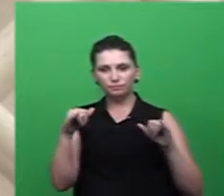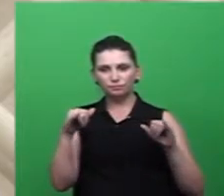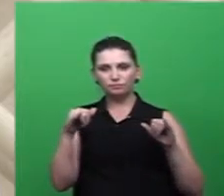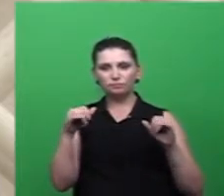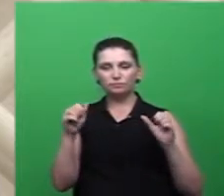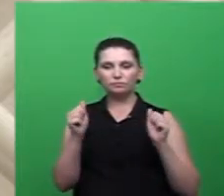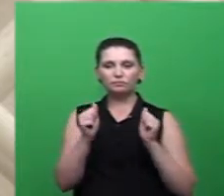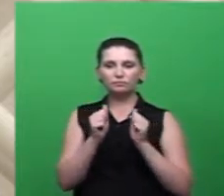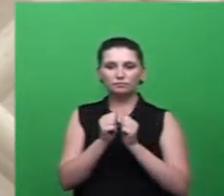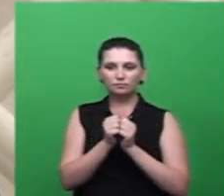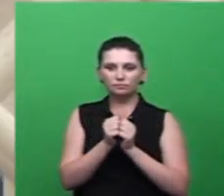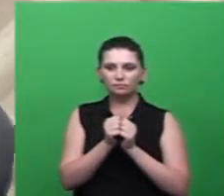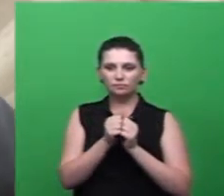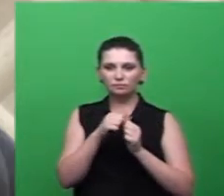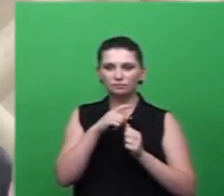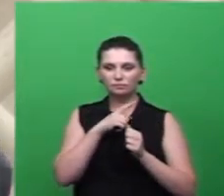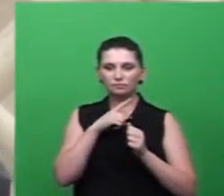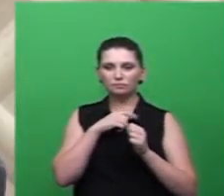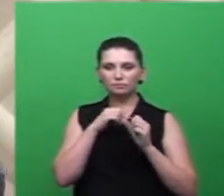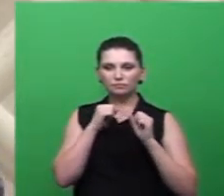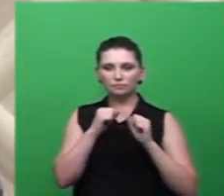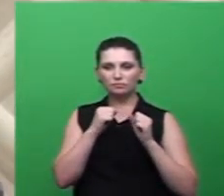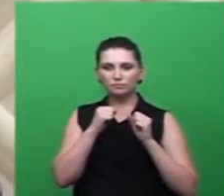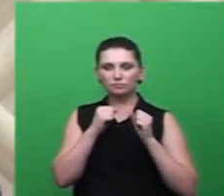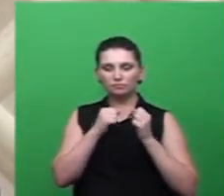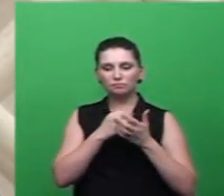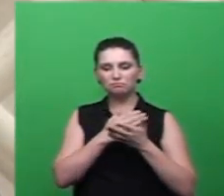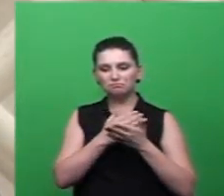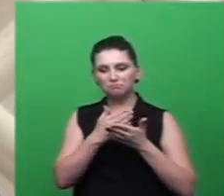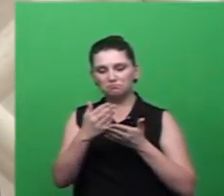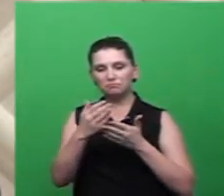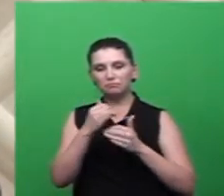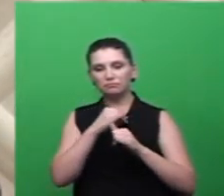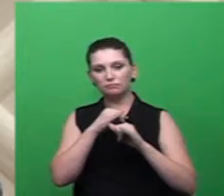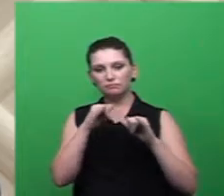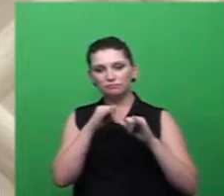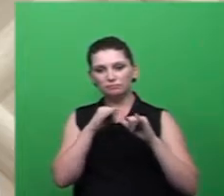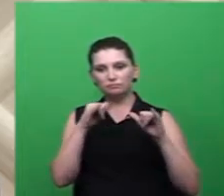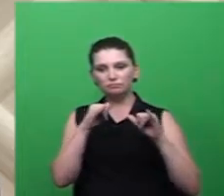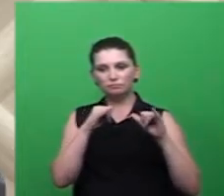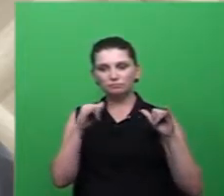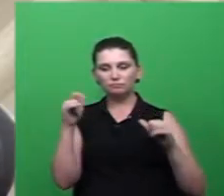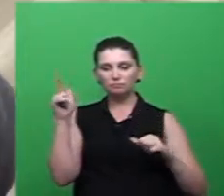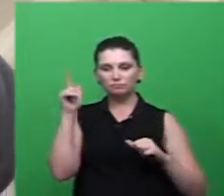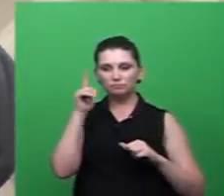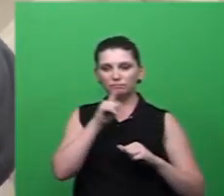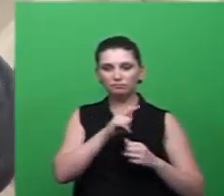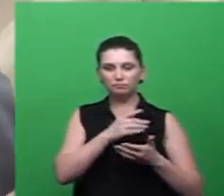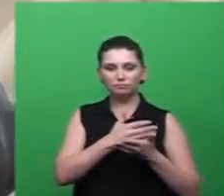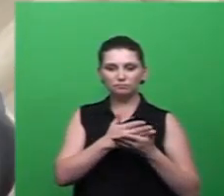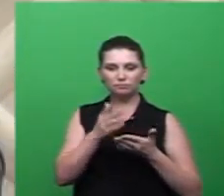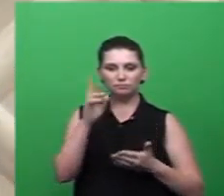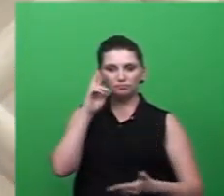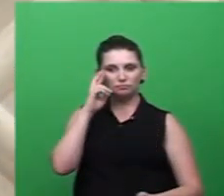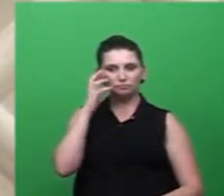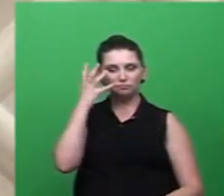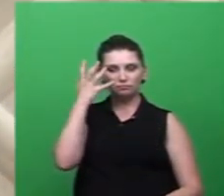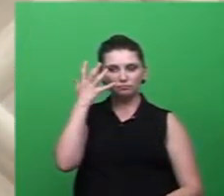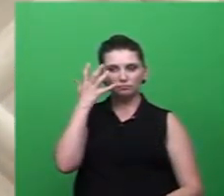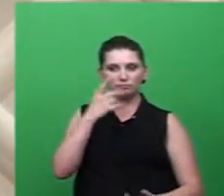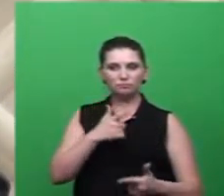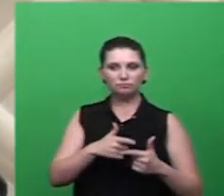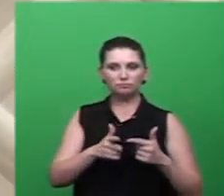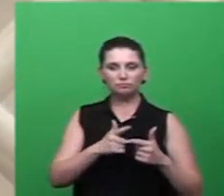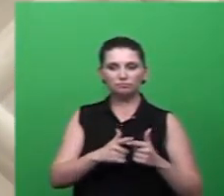o wireless onde vai ser automaticamente repassado pra nossa vigilância e poder tirar essa dúvida no mesmo momento